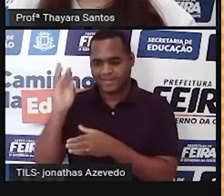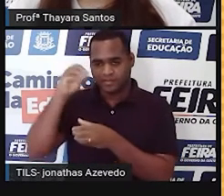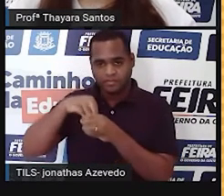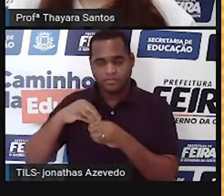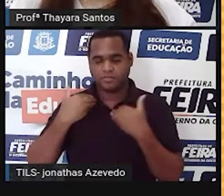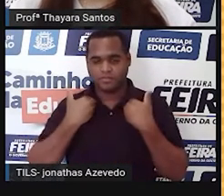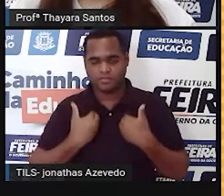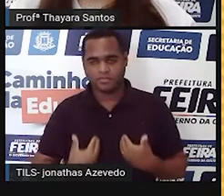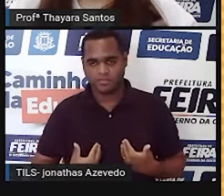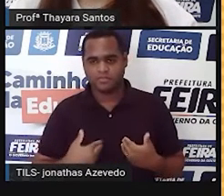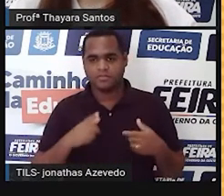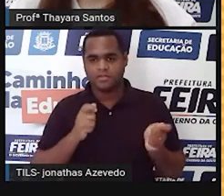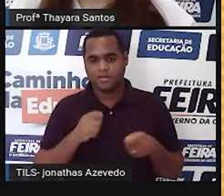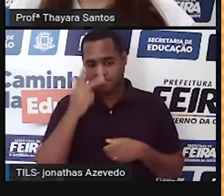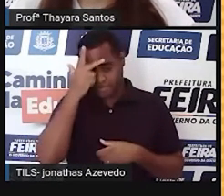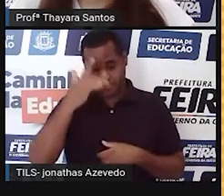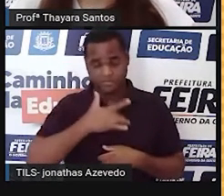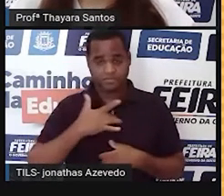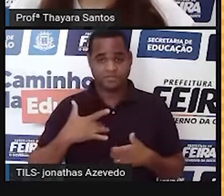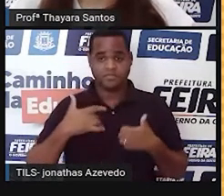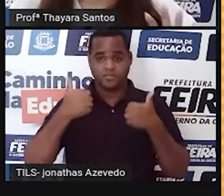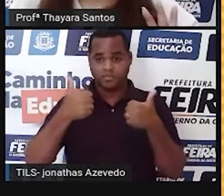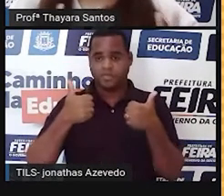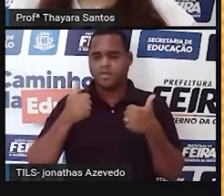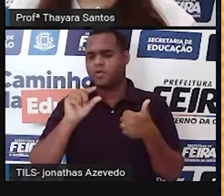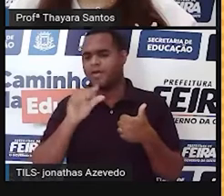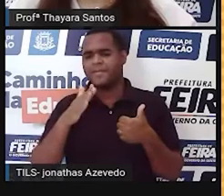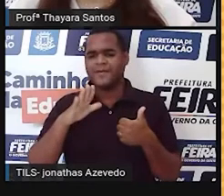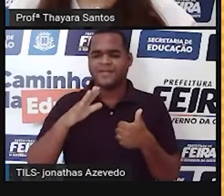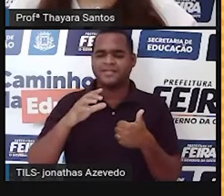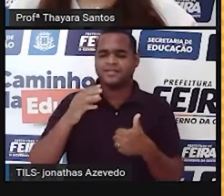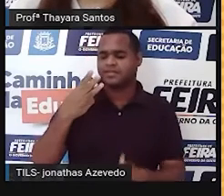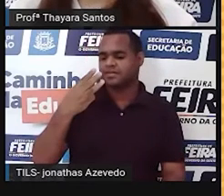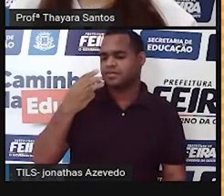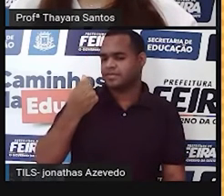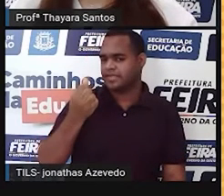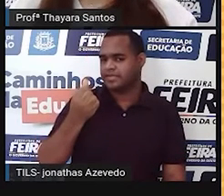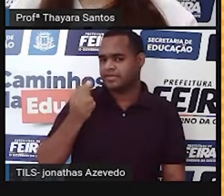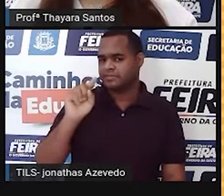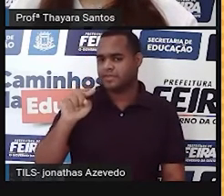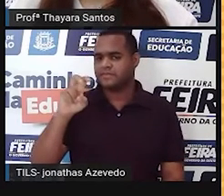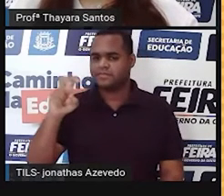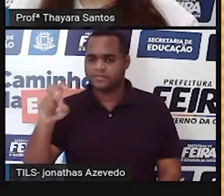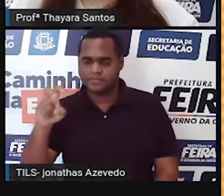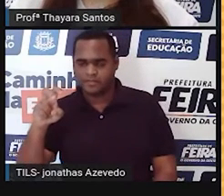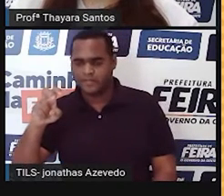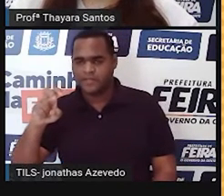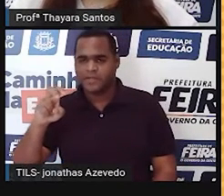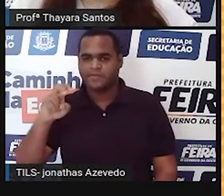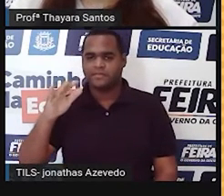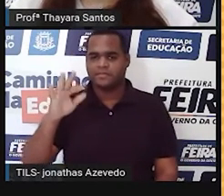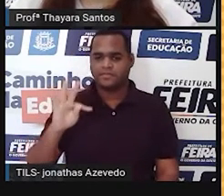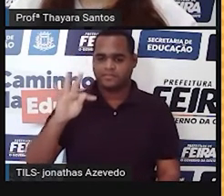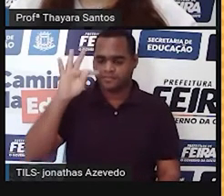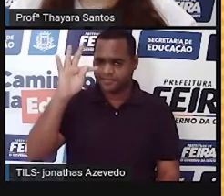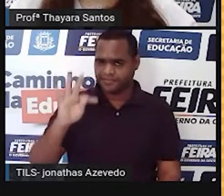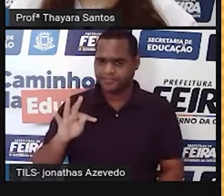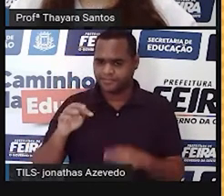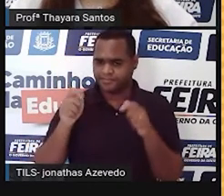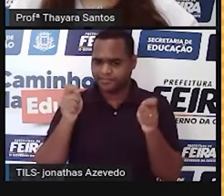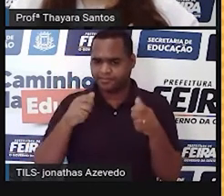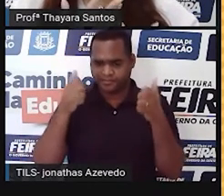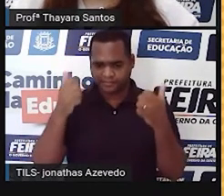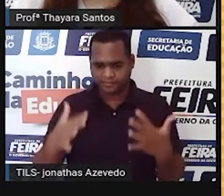nosso corpo, de uma pessoa que está saudável, sem febre, é mais ou menos 36 graus e meio. Só que essa temperatura é suficiente